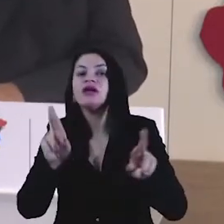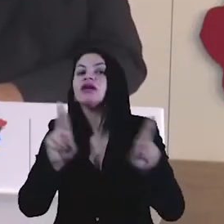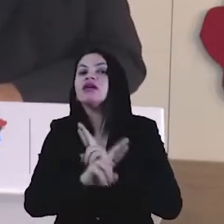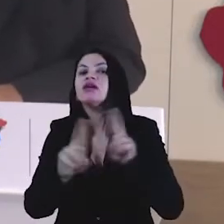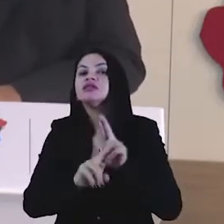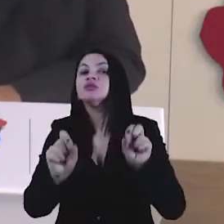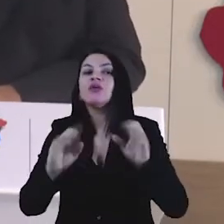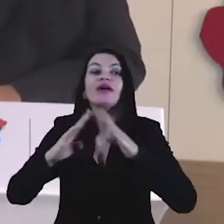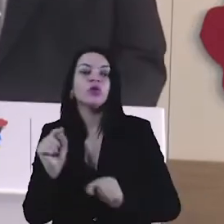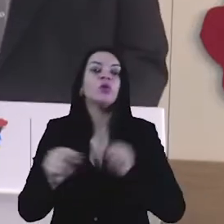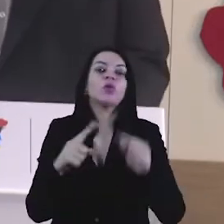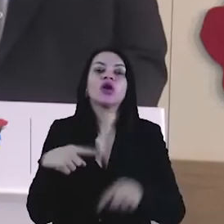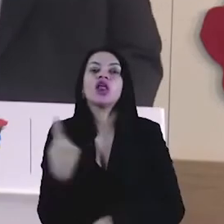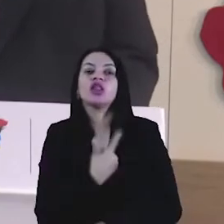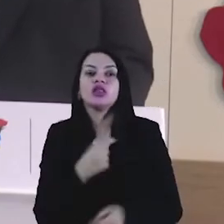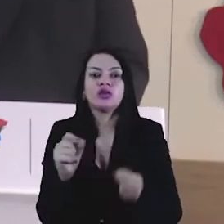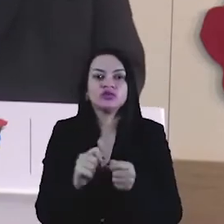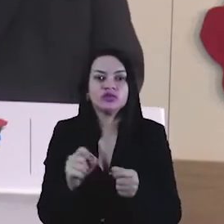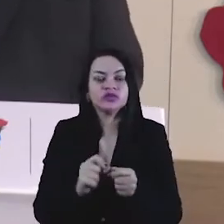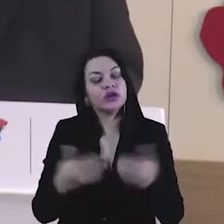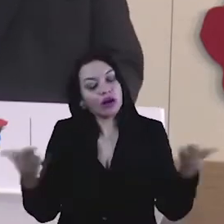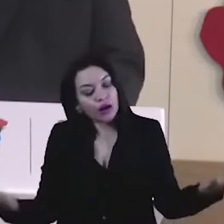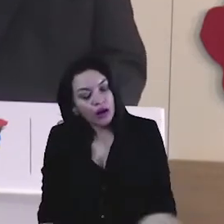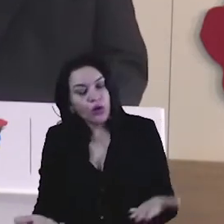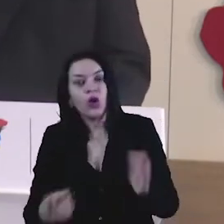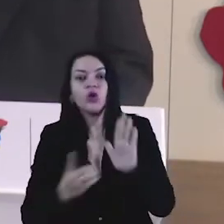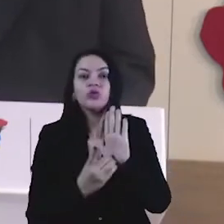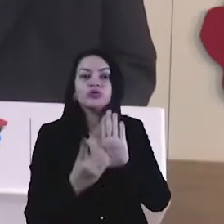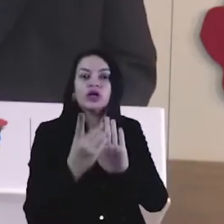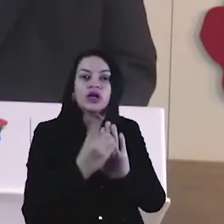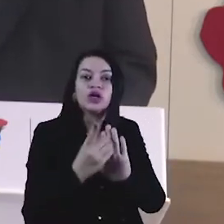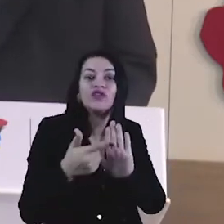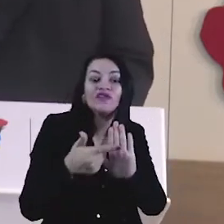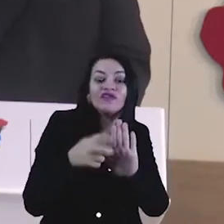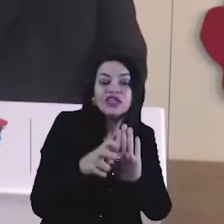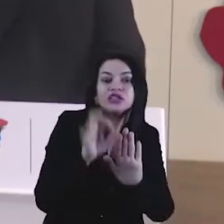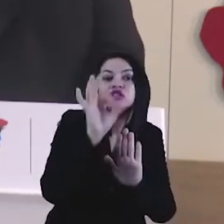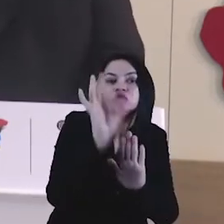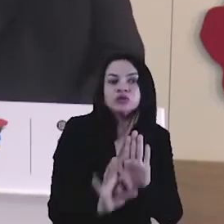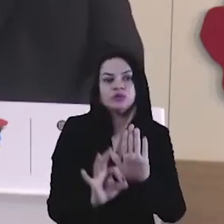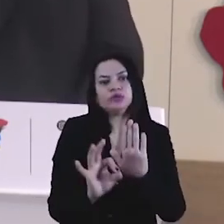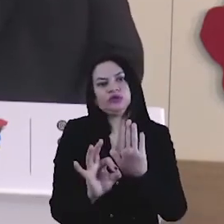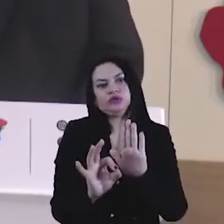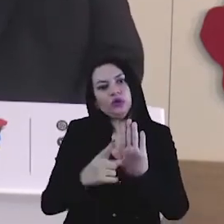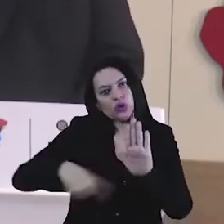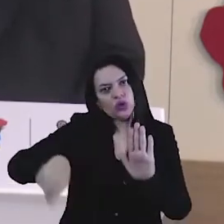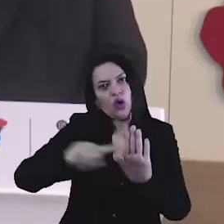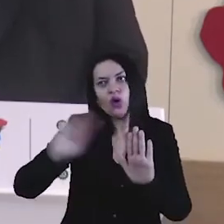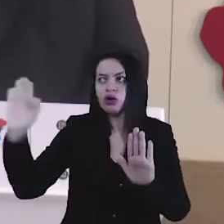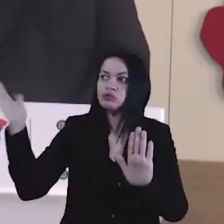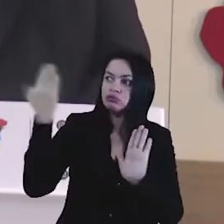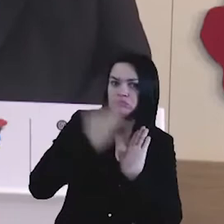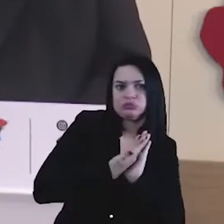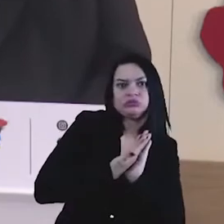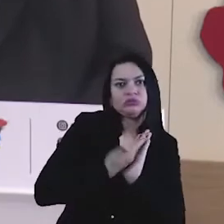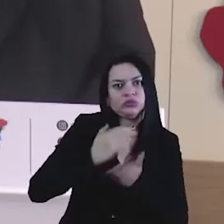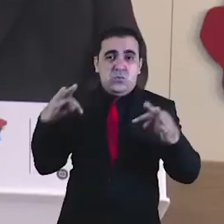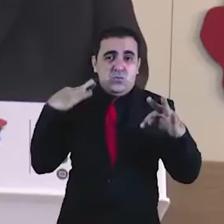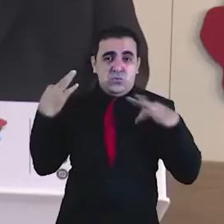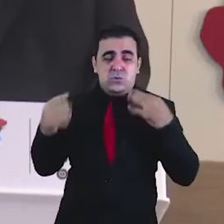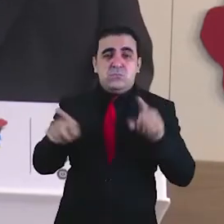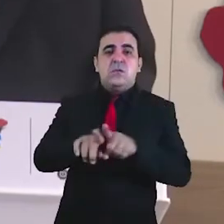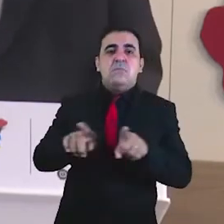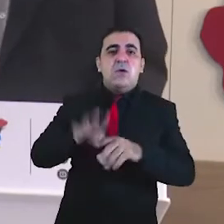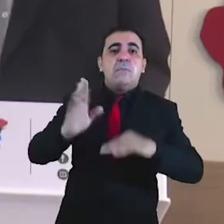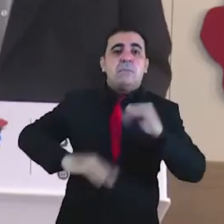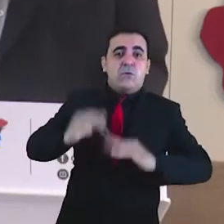à questão das igrejas. Por enquanto está valendo o decreto dos 25%, que foi isso que nós recebemos do Supremo Tribunal Federal.